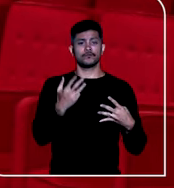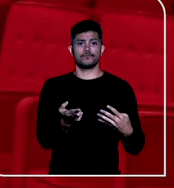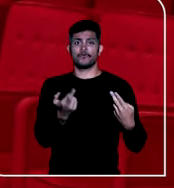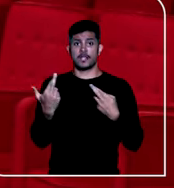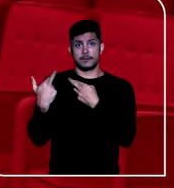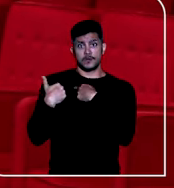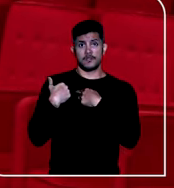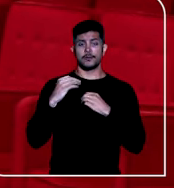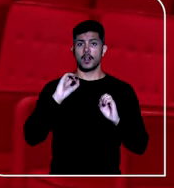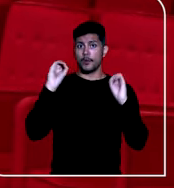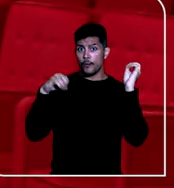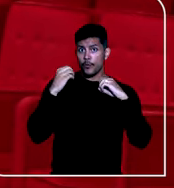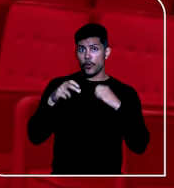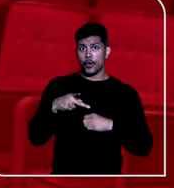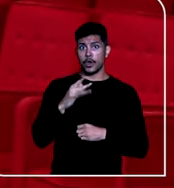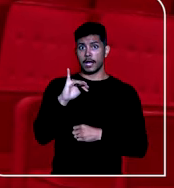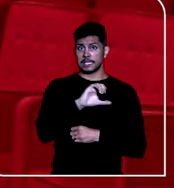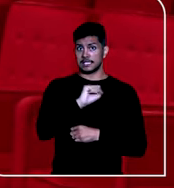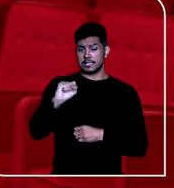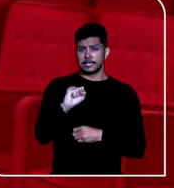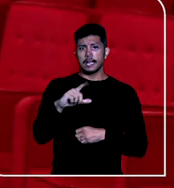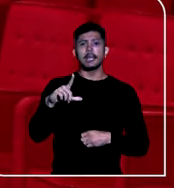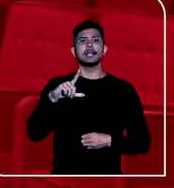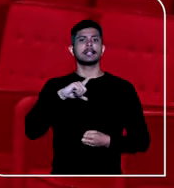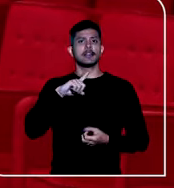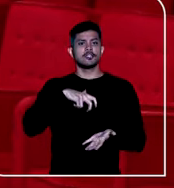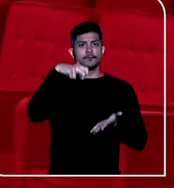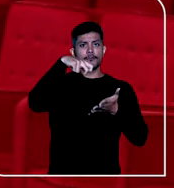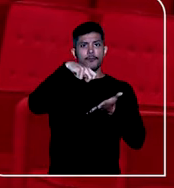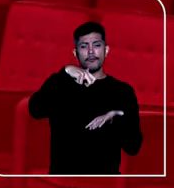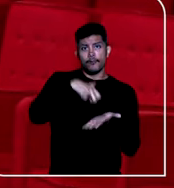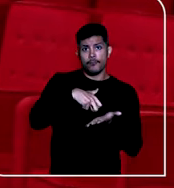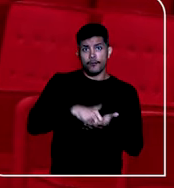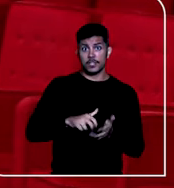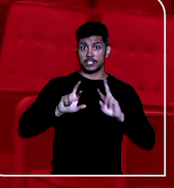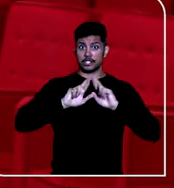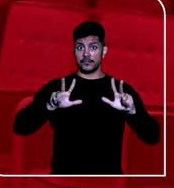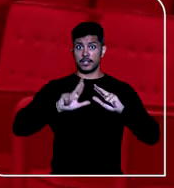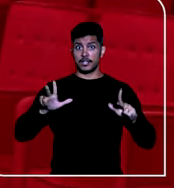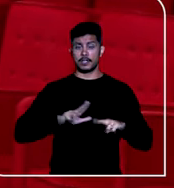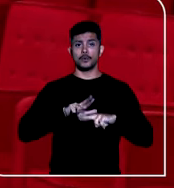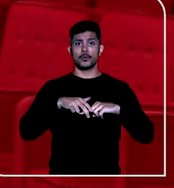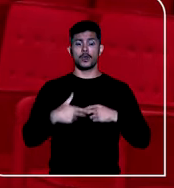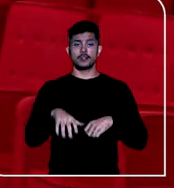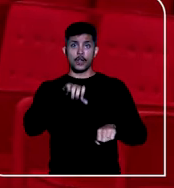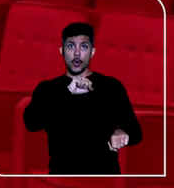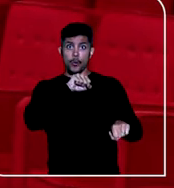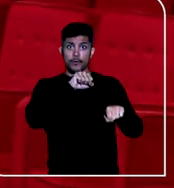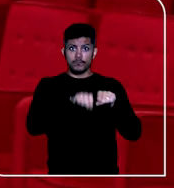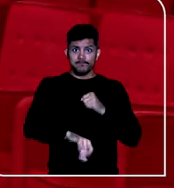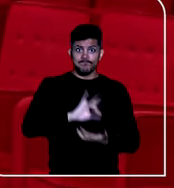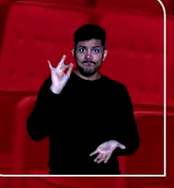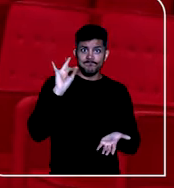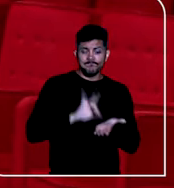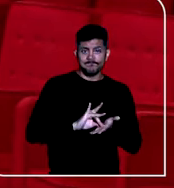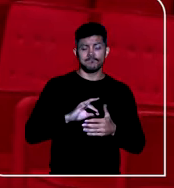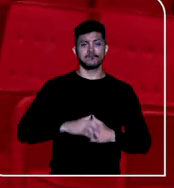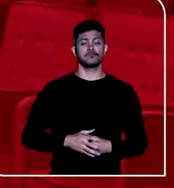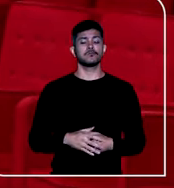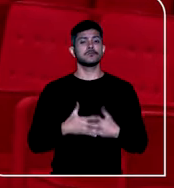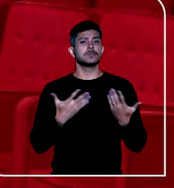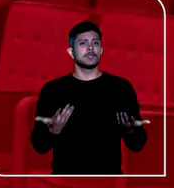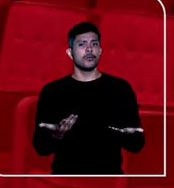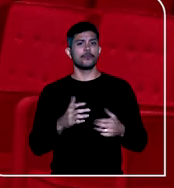dos Santos e Luciano Augusto Leão a diferentes penas pelos crimes de homicídio consumado e tentado. Entre as